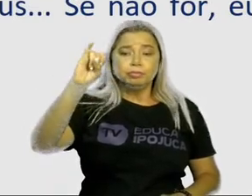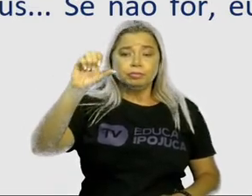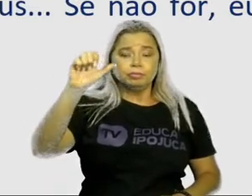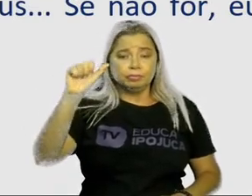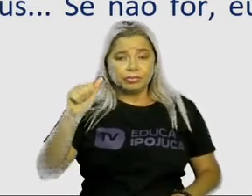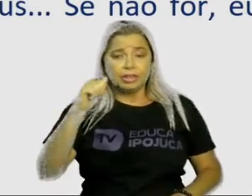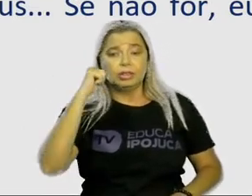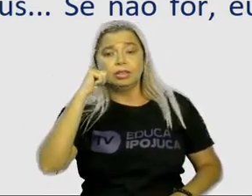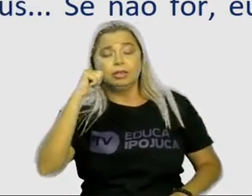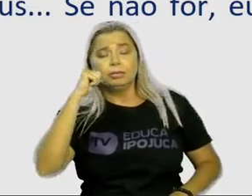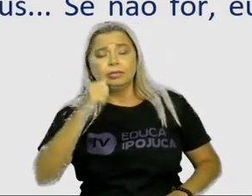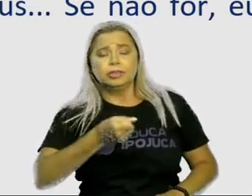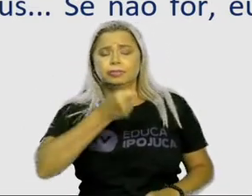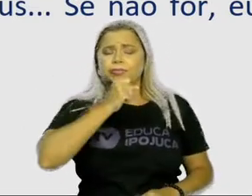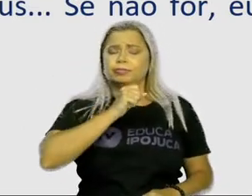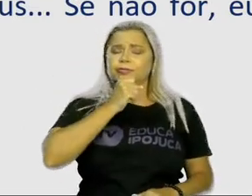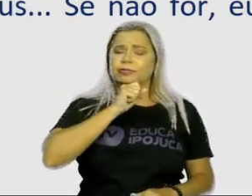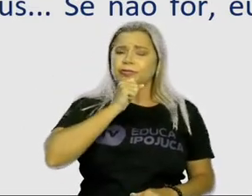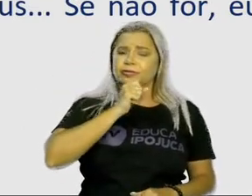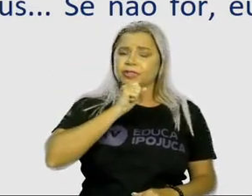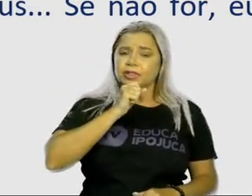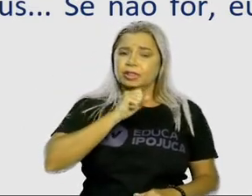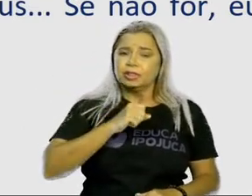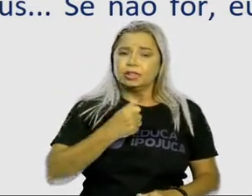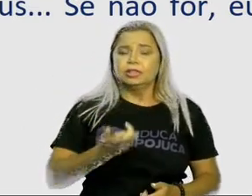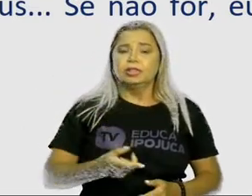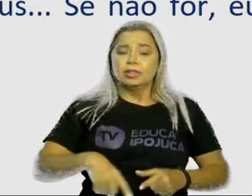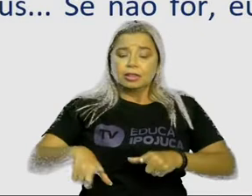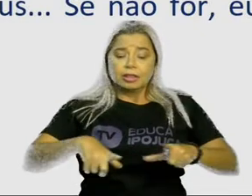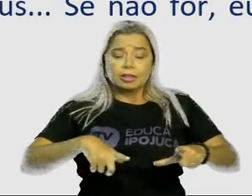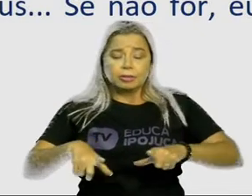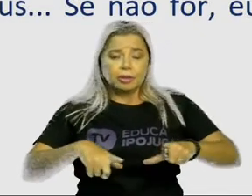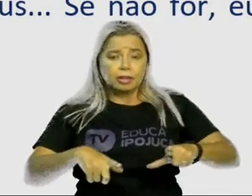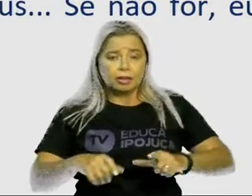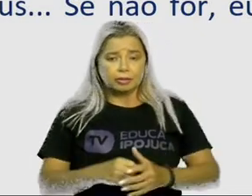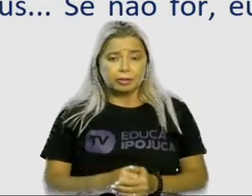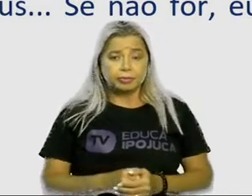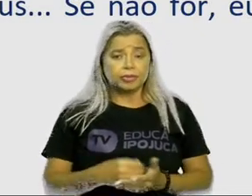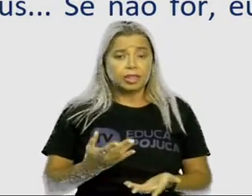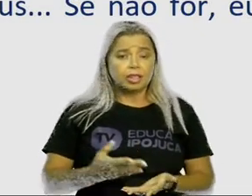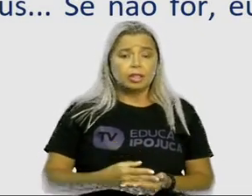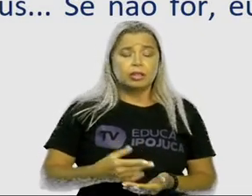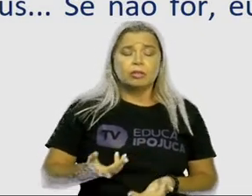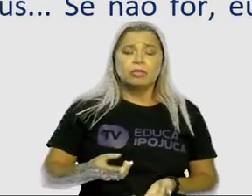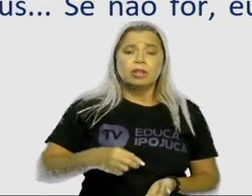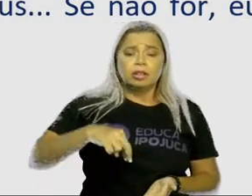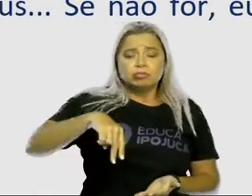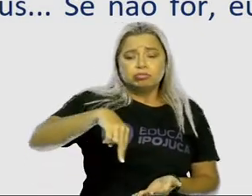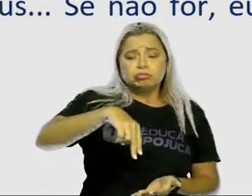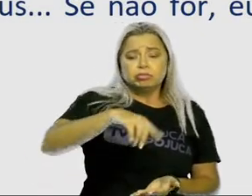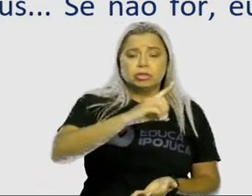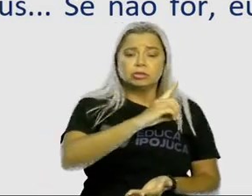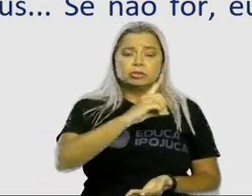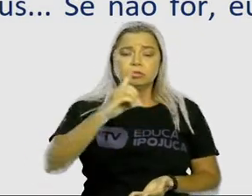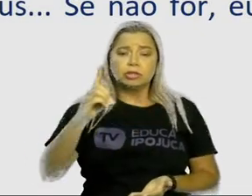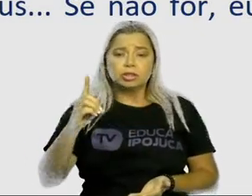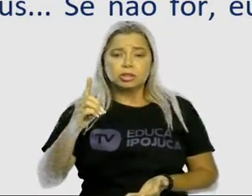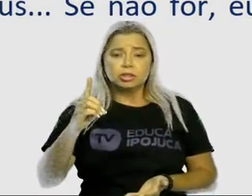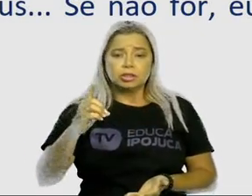ativa e trabalhadeira. Um dia ela entrou no ônibus carregando uma cesta.